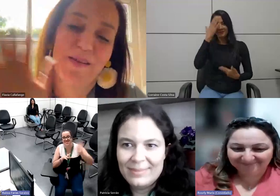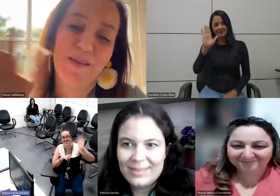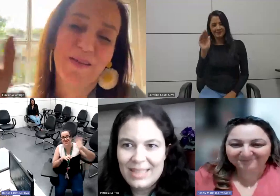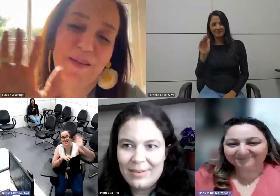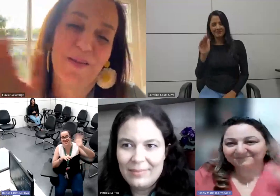tchau tchau tchau tchau